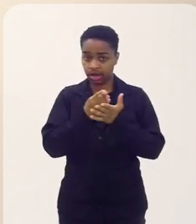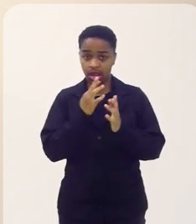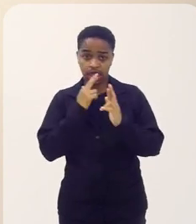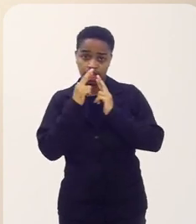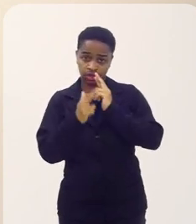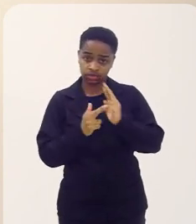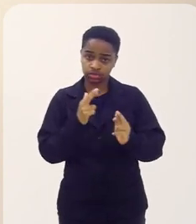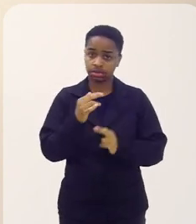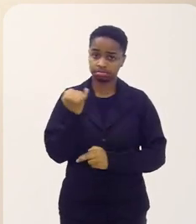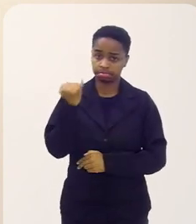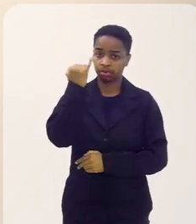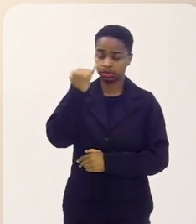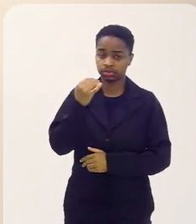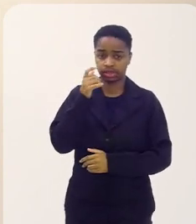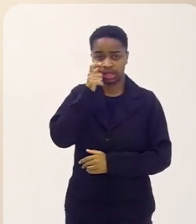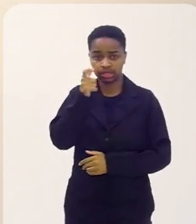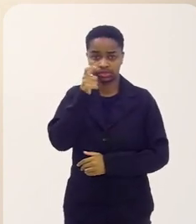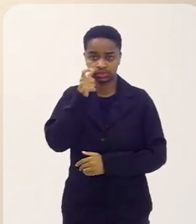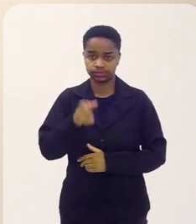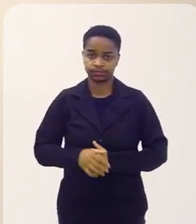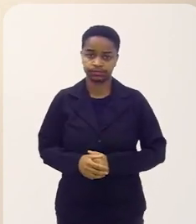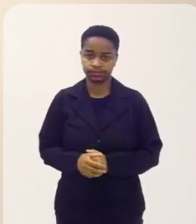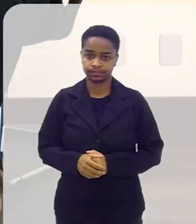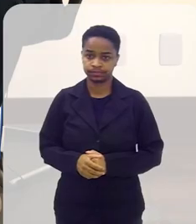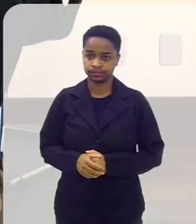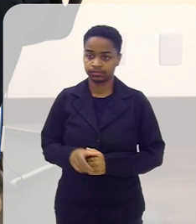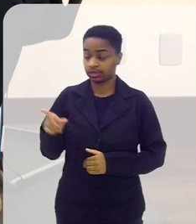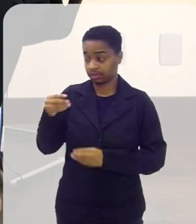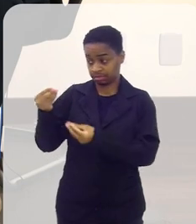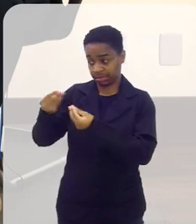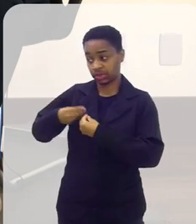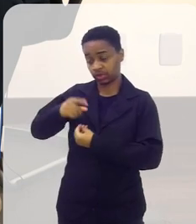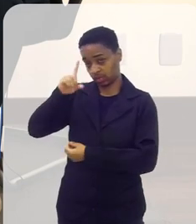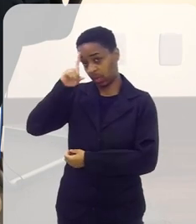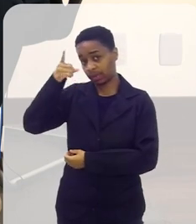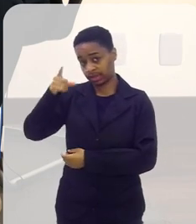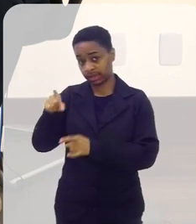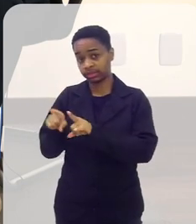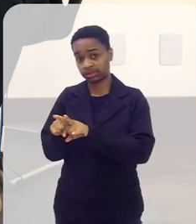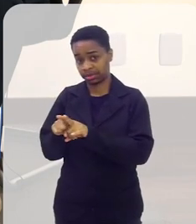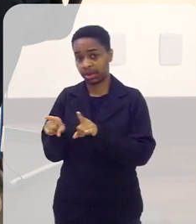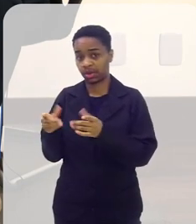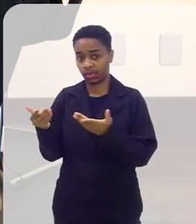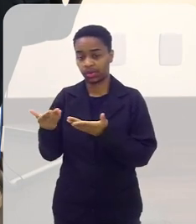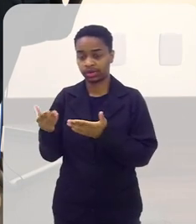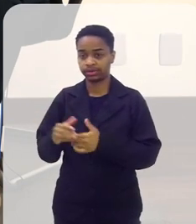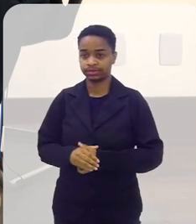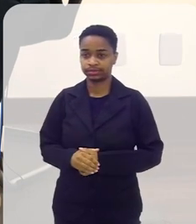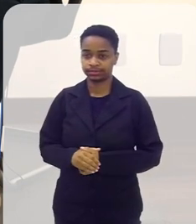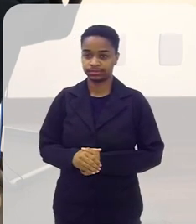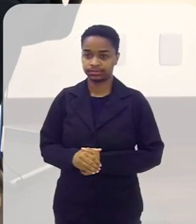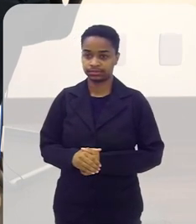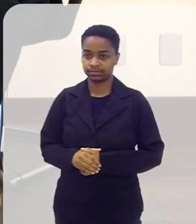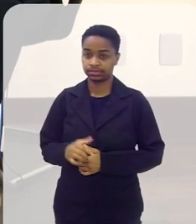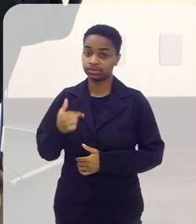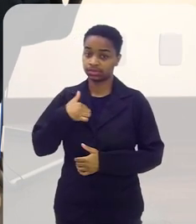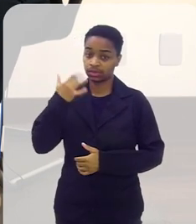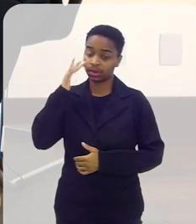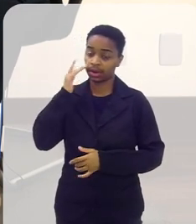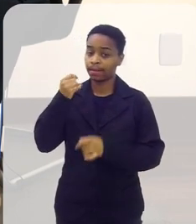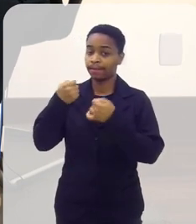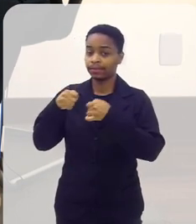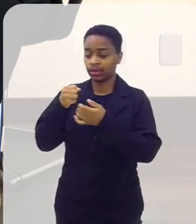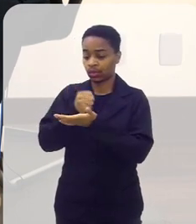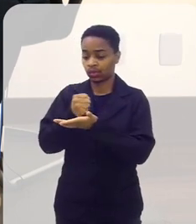os resultados dos protótipos vão ser muito interessantes você até me deu uma ideia agora eu